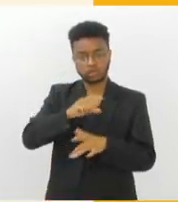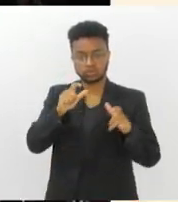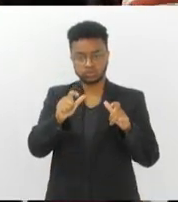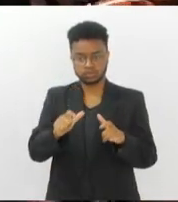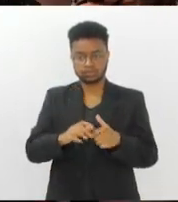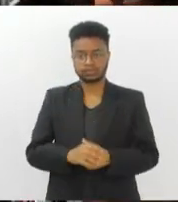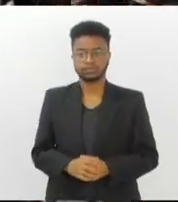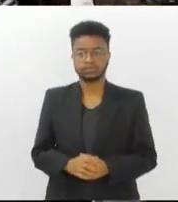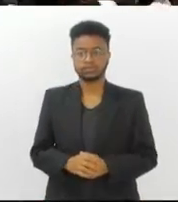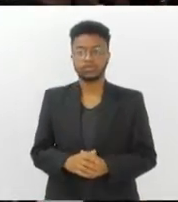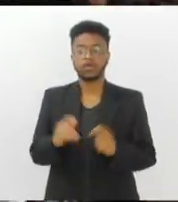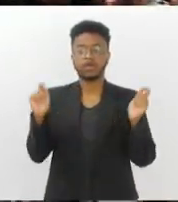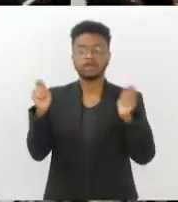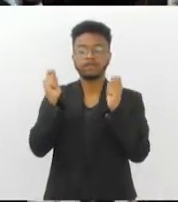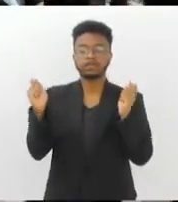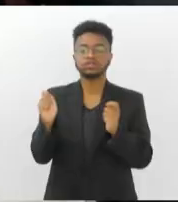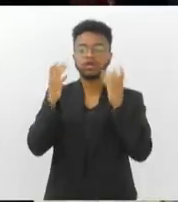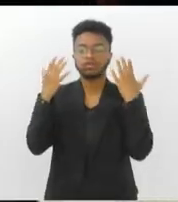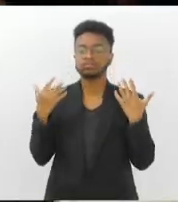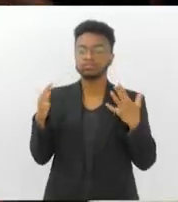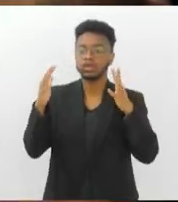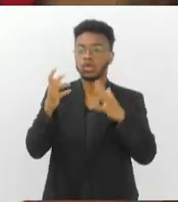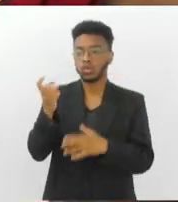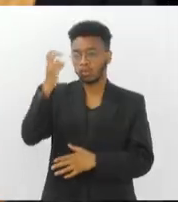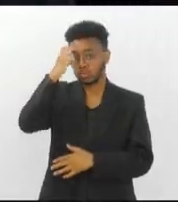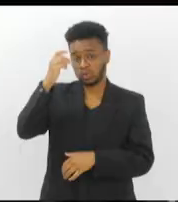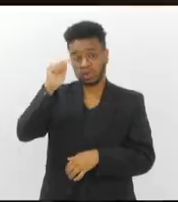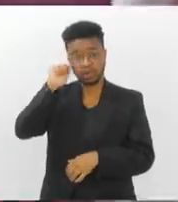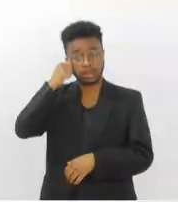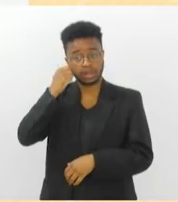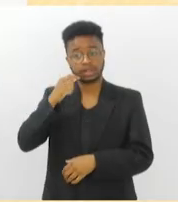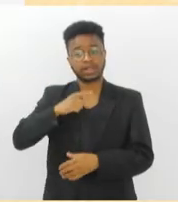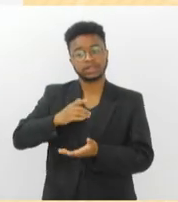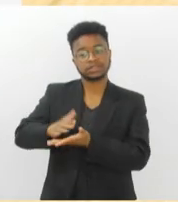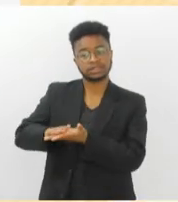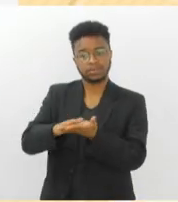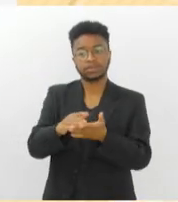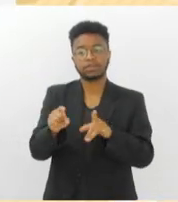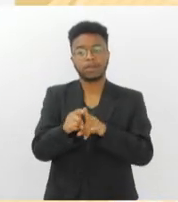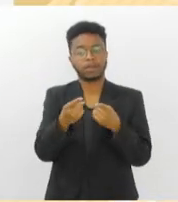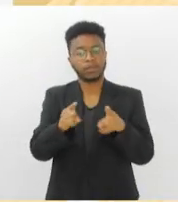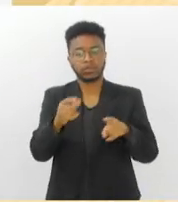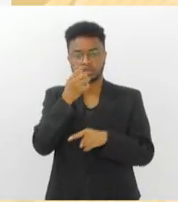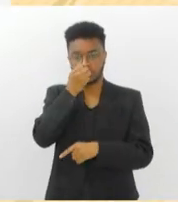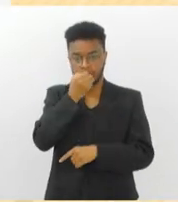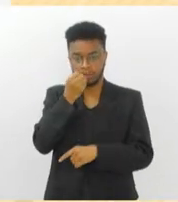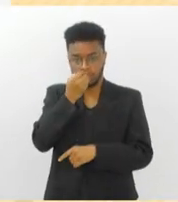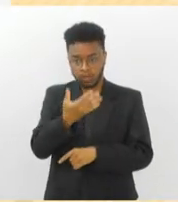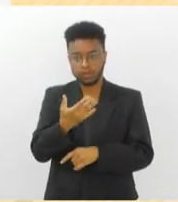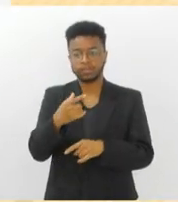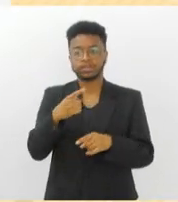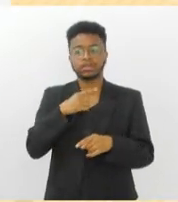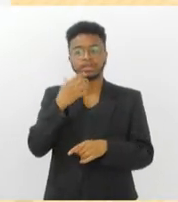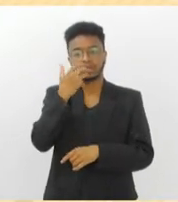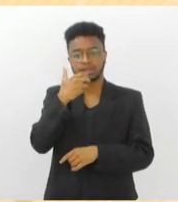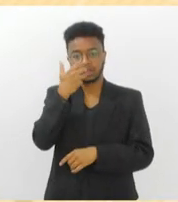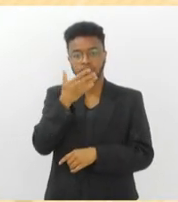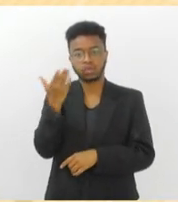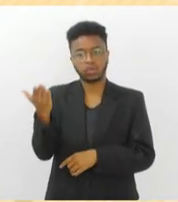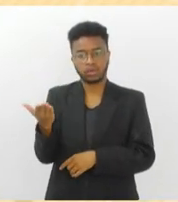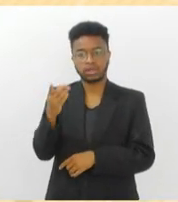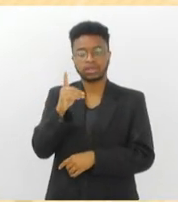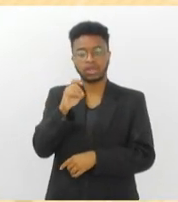Um festival que celebra a cultura negra com muito samba e boa música. E na programação do evento, tem o cantor Delcio Luiz,